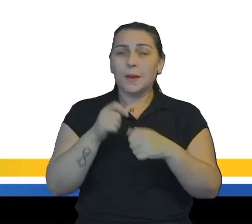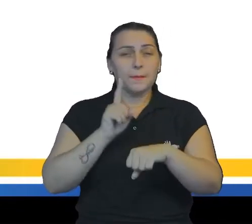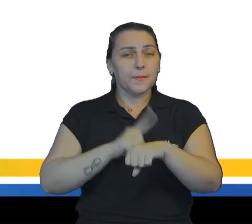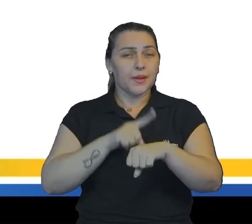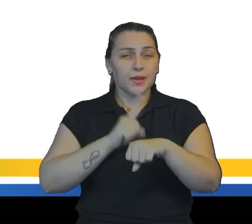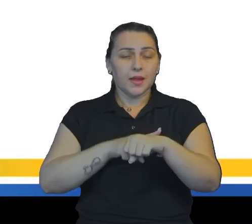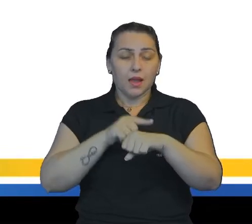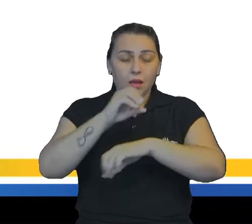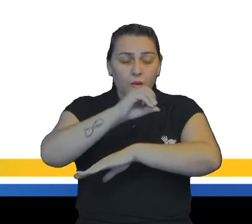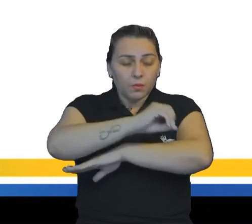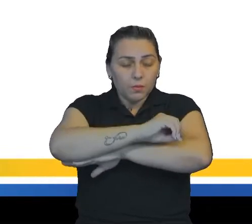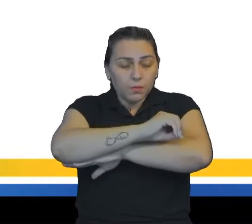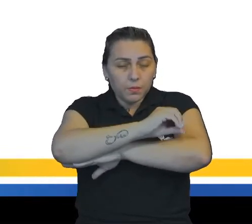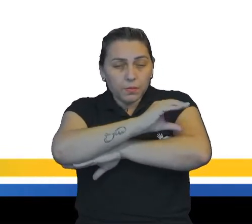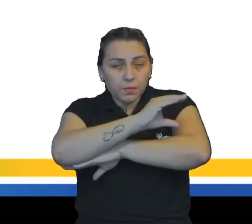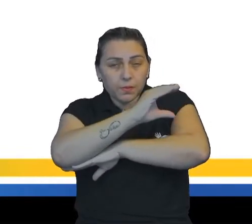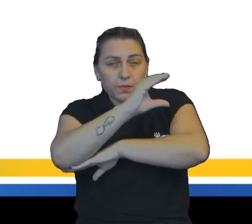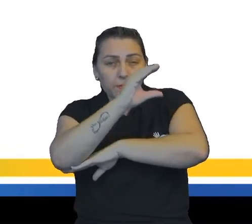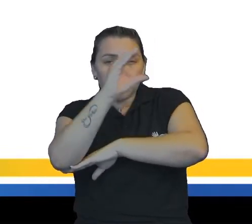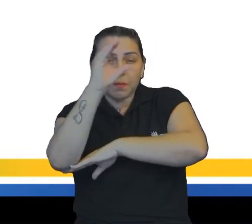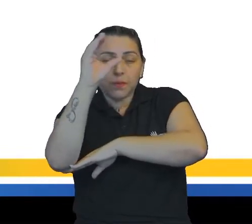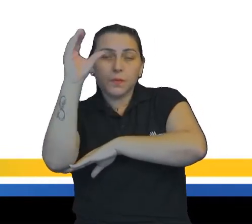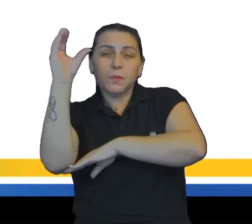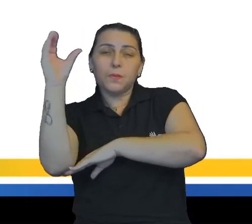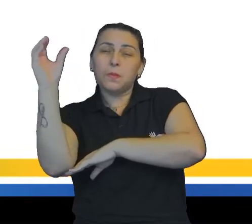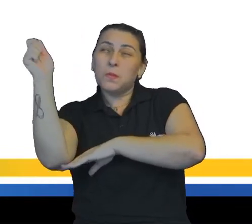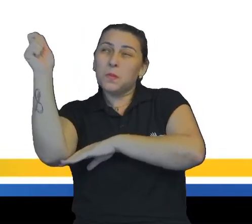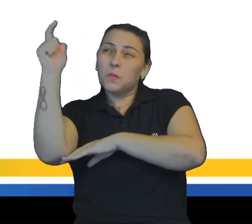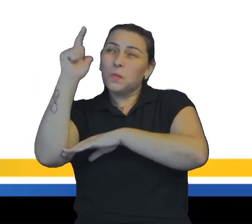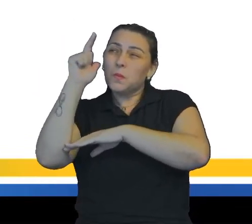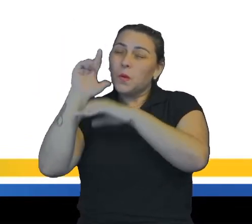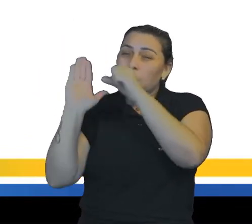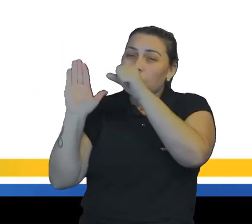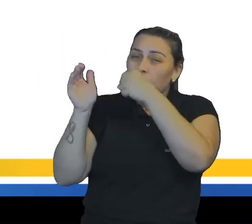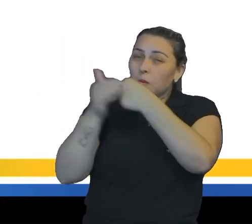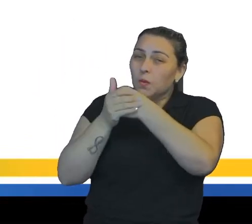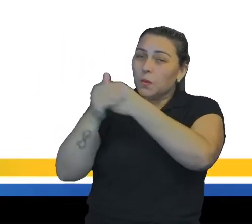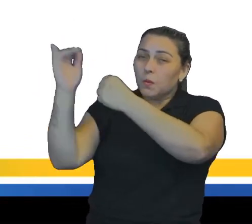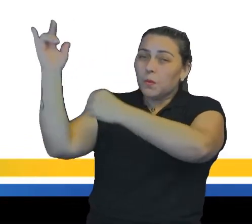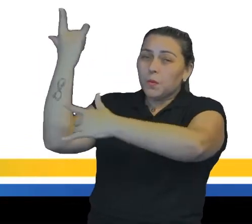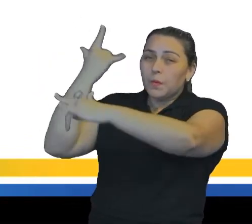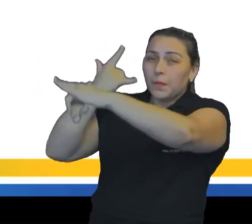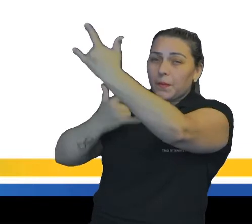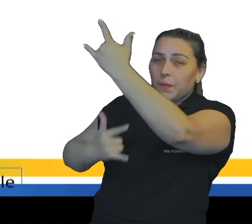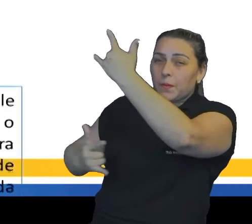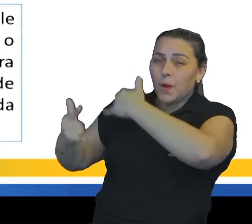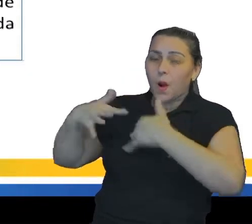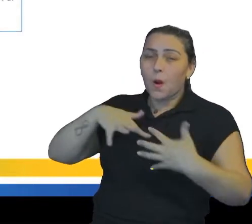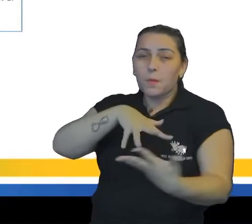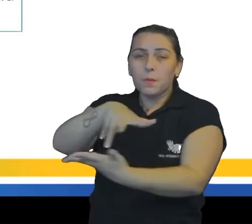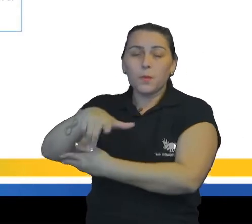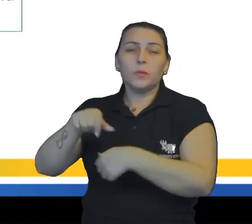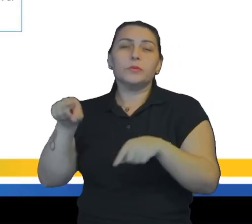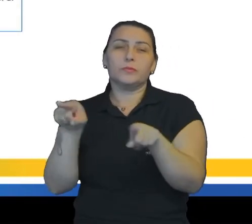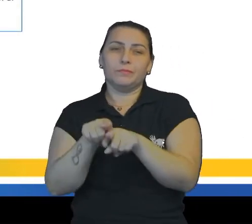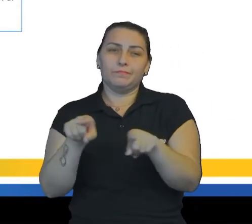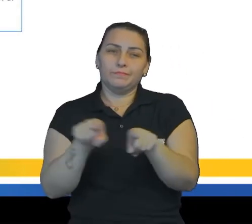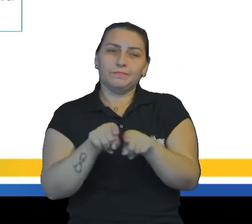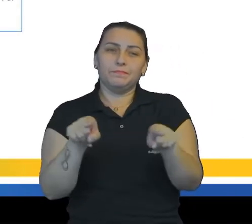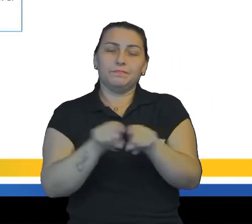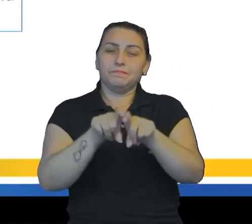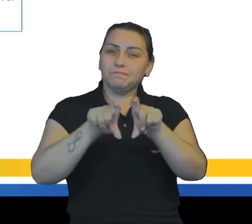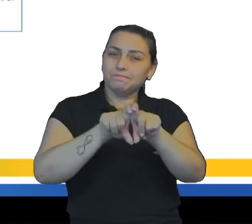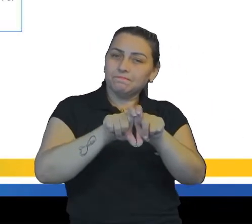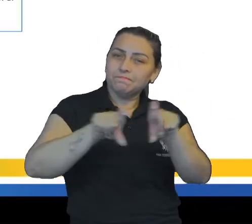começava a clarear e uma luz trímula de sol escondido nos banhava e banhava o mundo. No